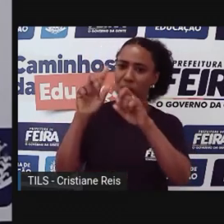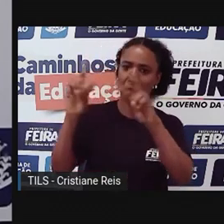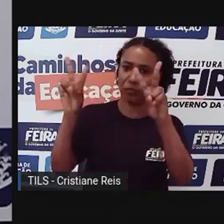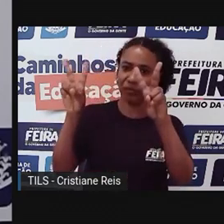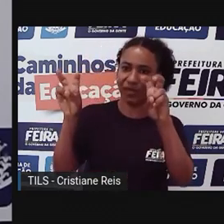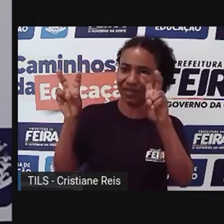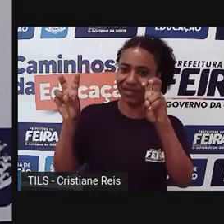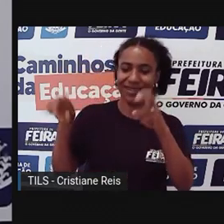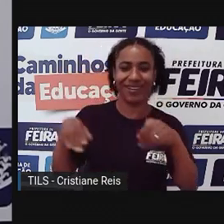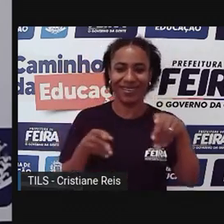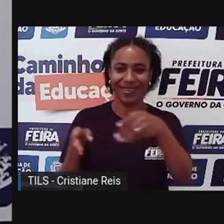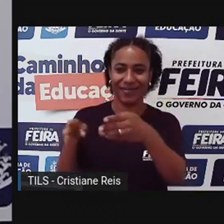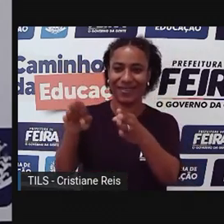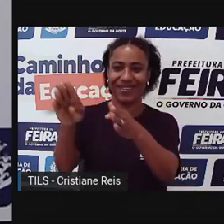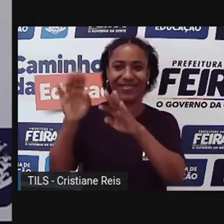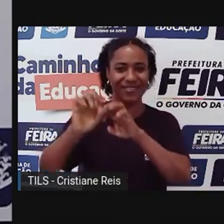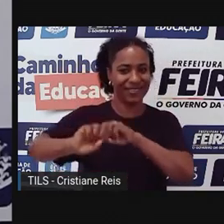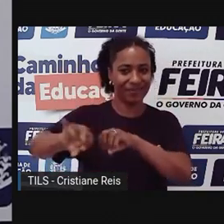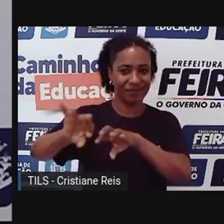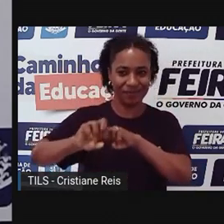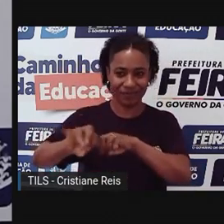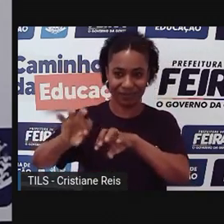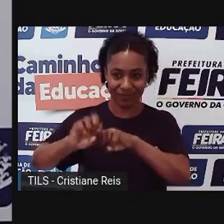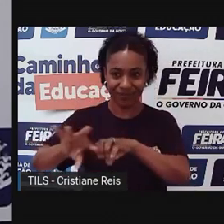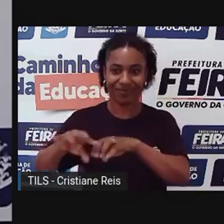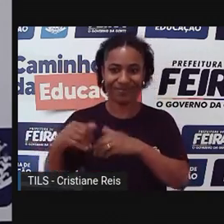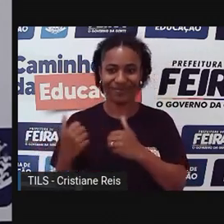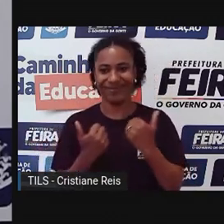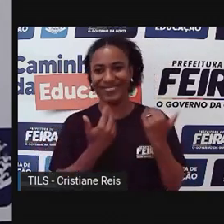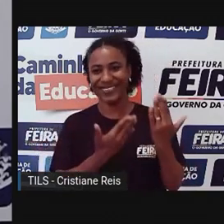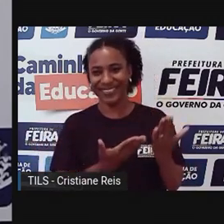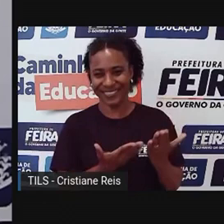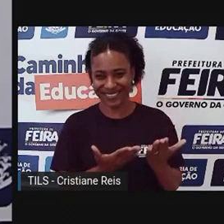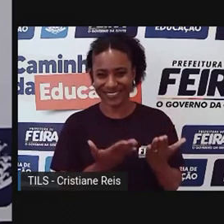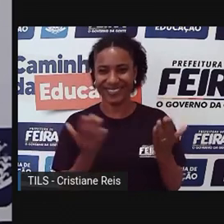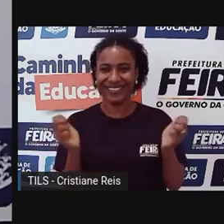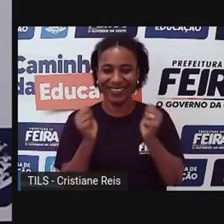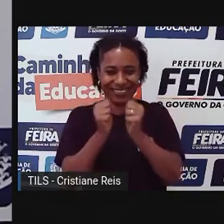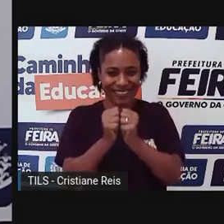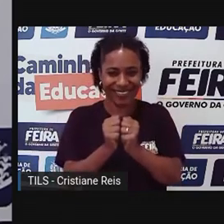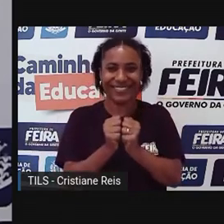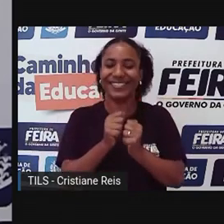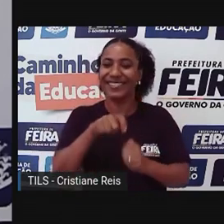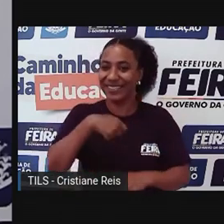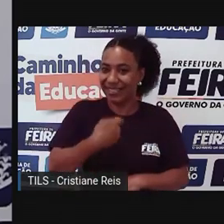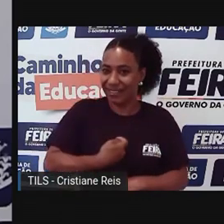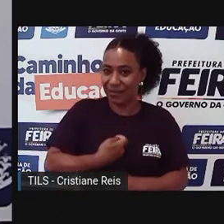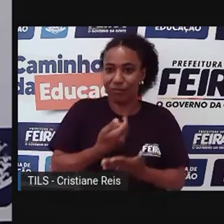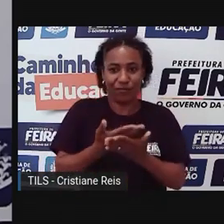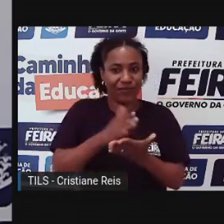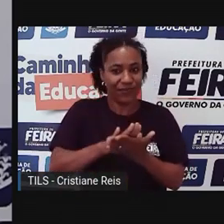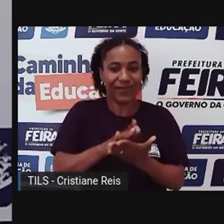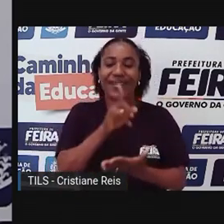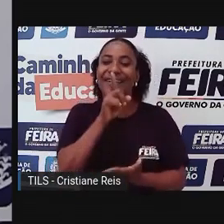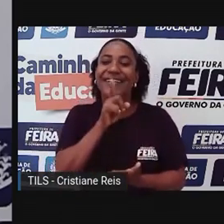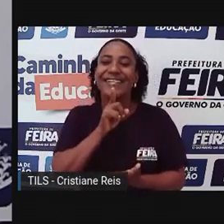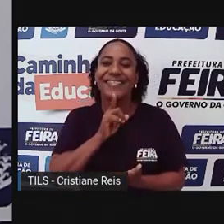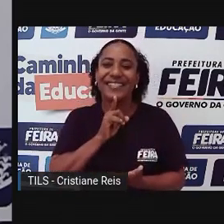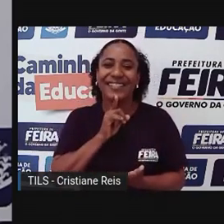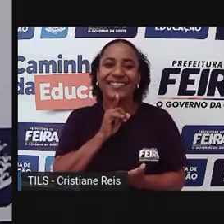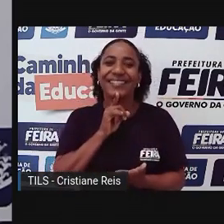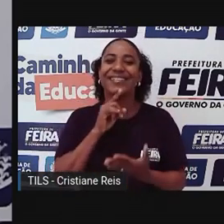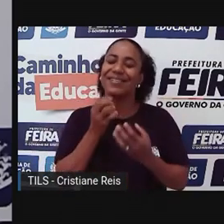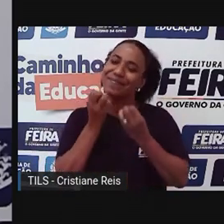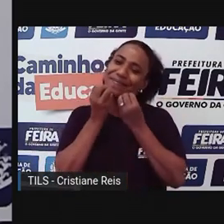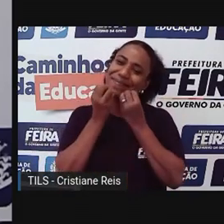Caminhos da Educação. Do meu lado, nós temos aqui a nossa querida Cristiane, né, que será a intérprete da aula de hoje, e